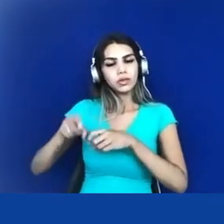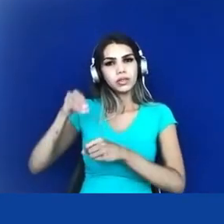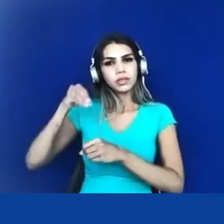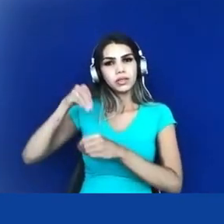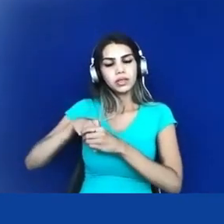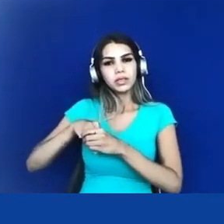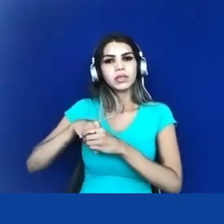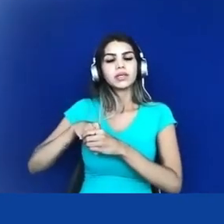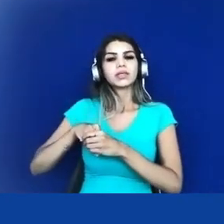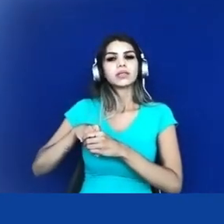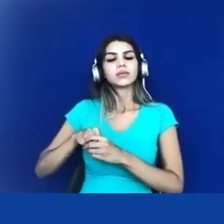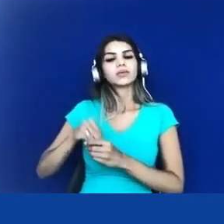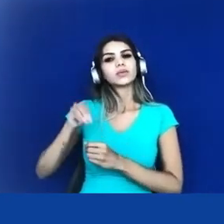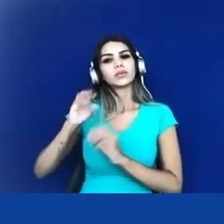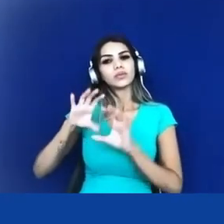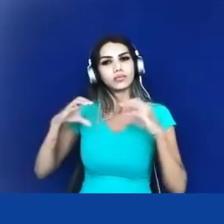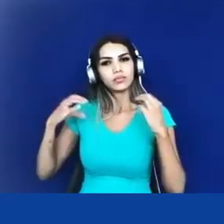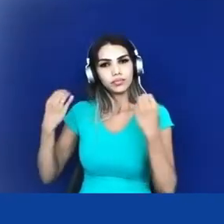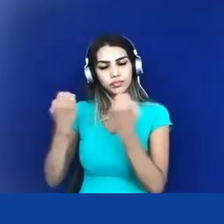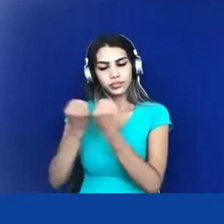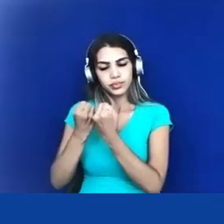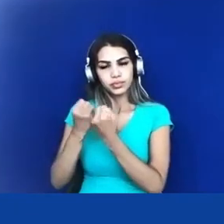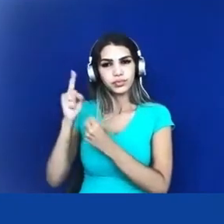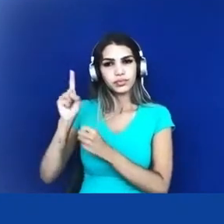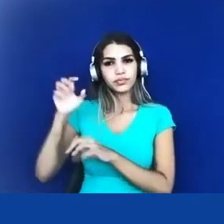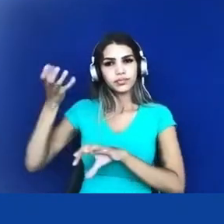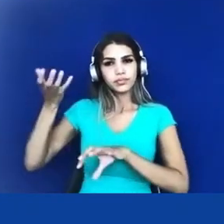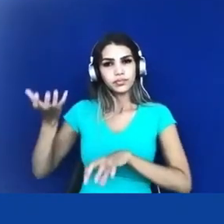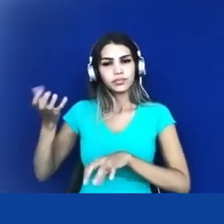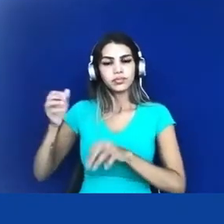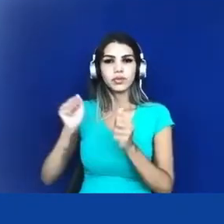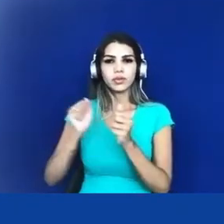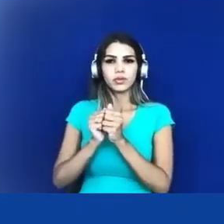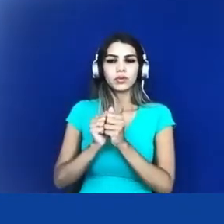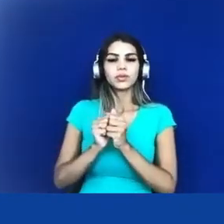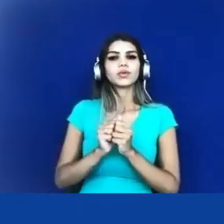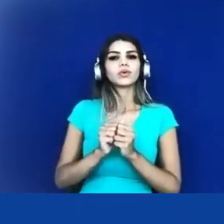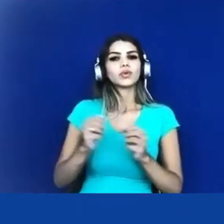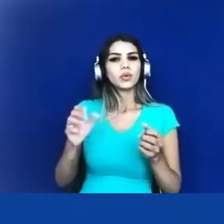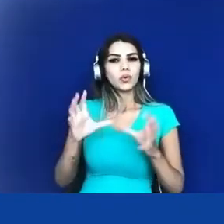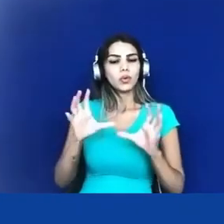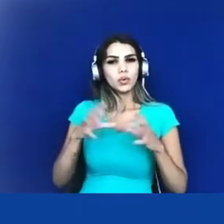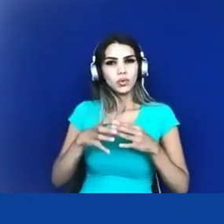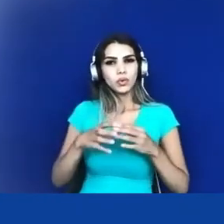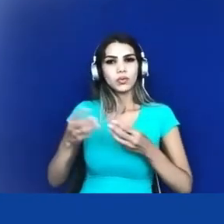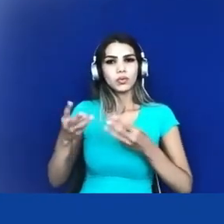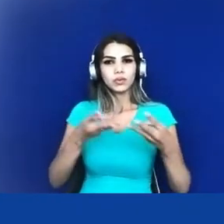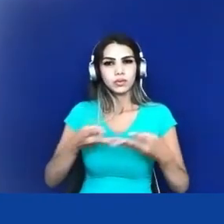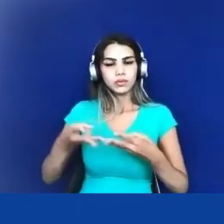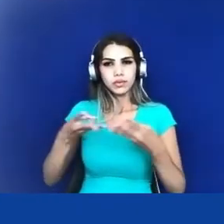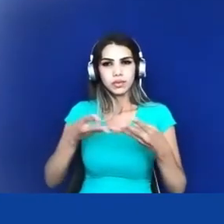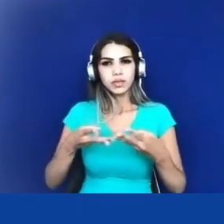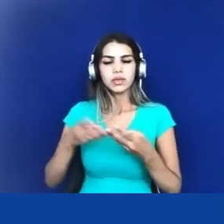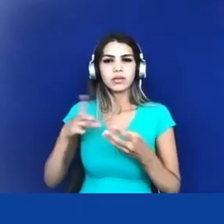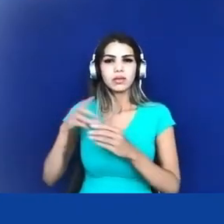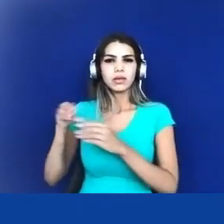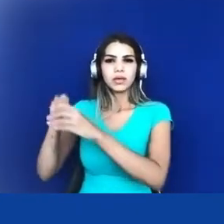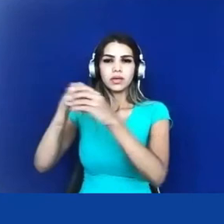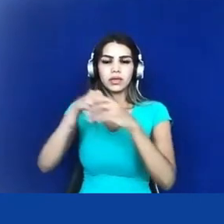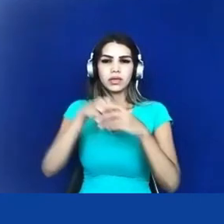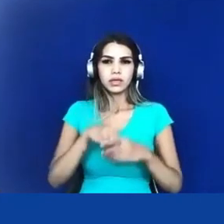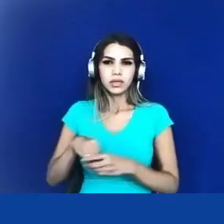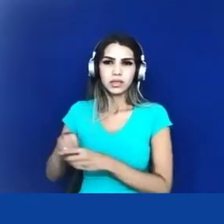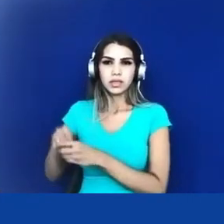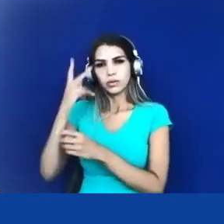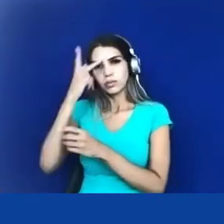evangélica junto com a bancada da mineração que é constituída por parlamentares de diferentes partidos e eles